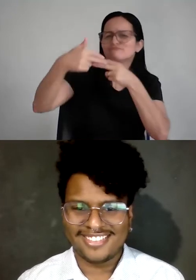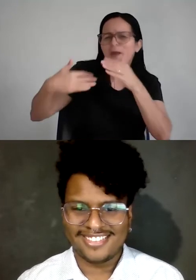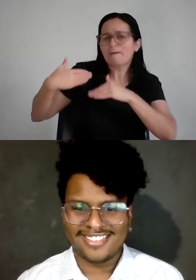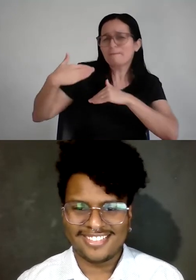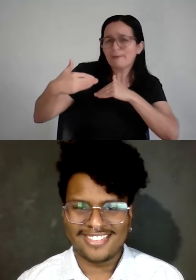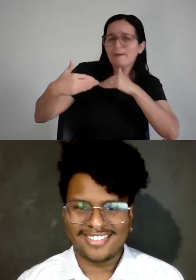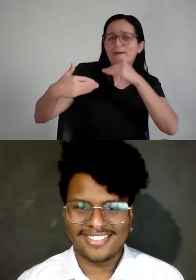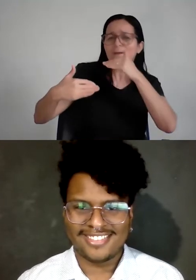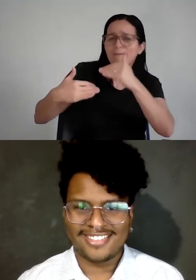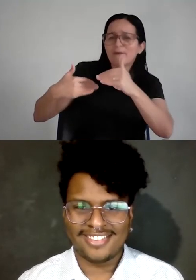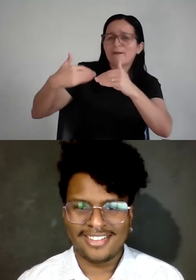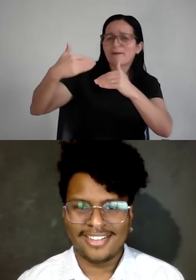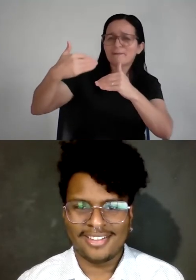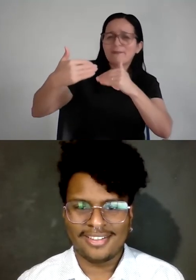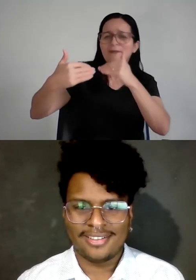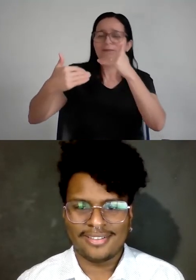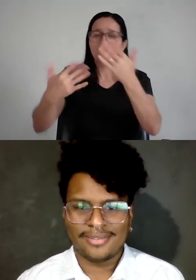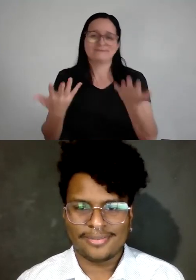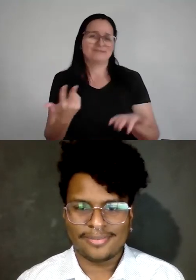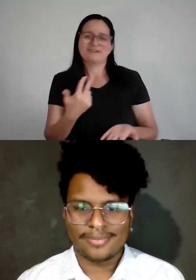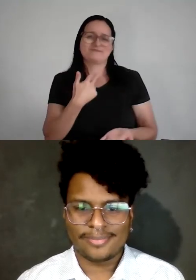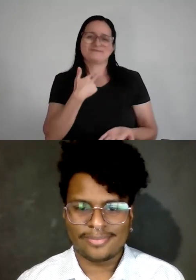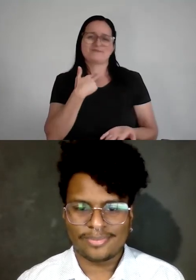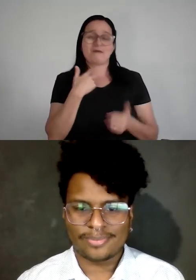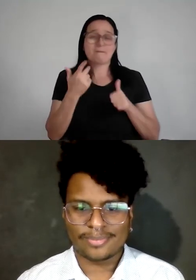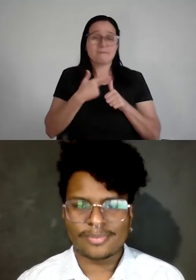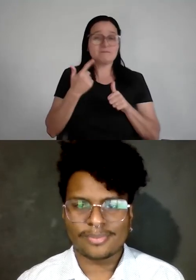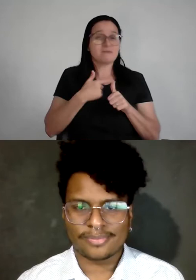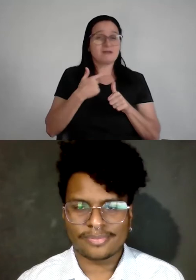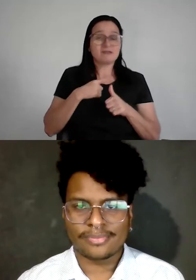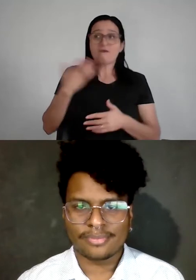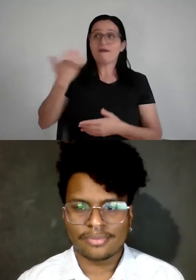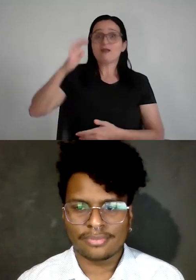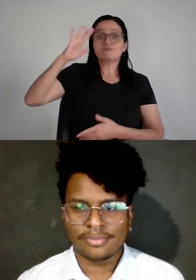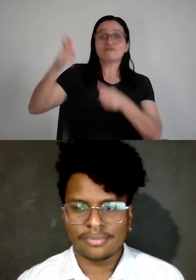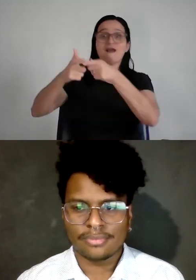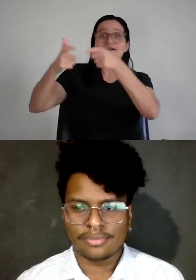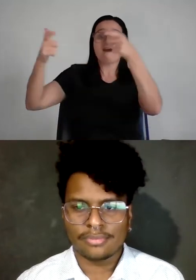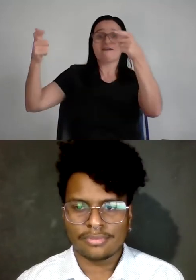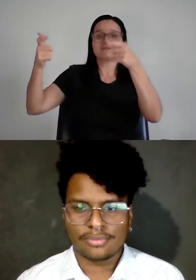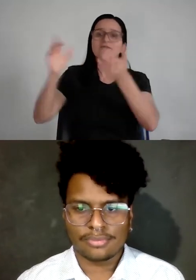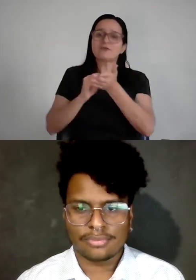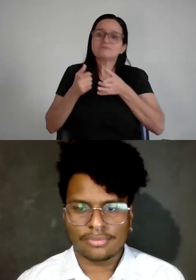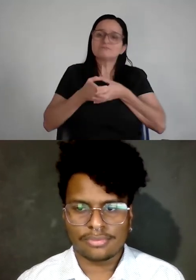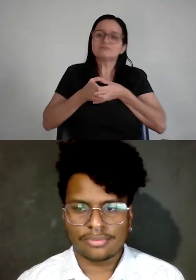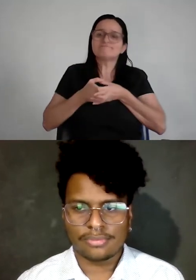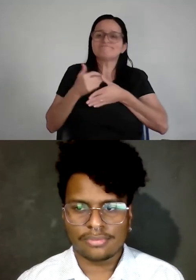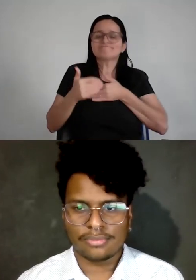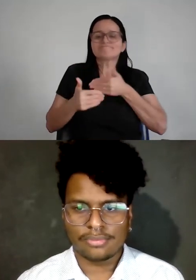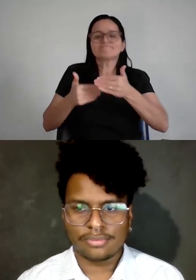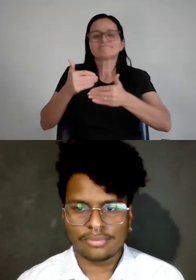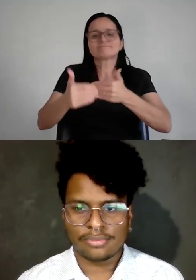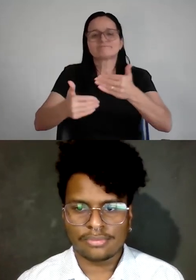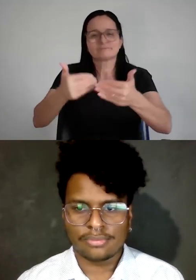você querer ir para a lua sem se testar em pequenas coisas antes, é uma maratona, cara, eu